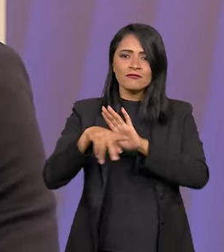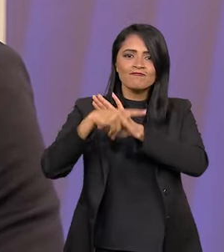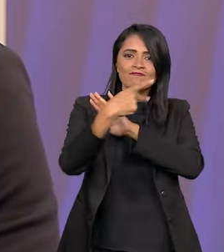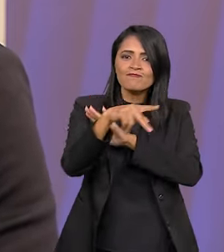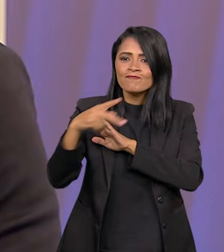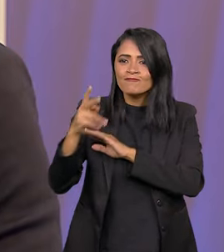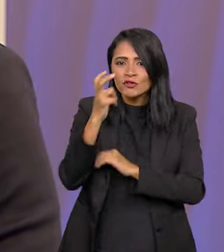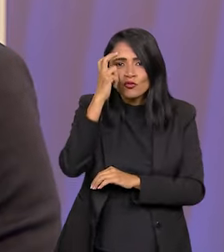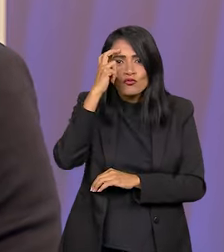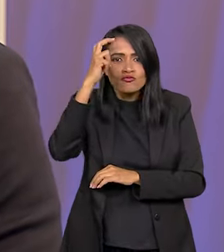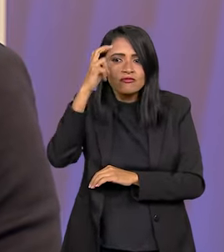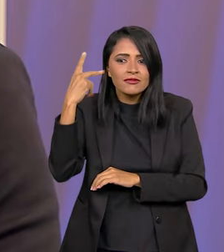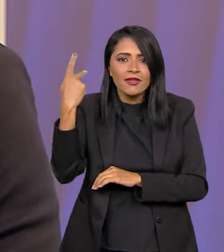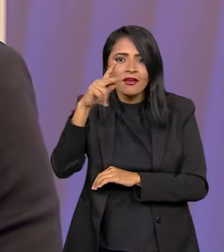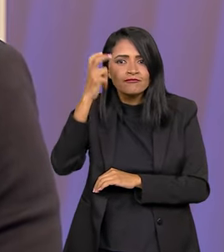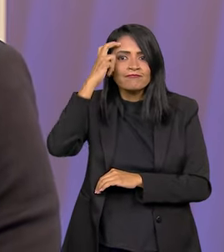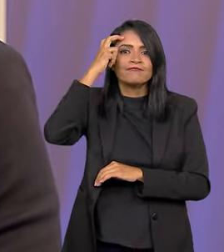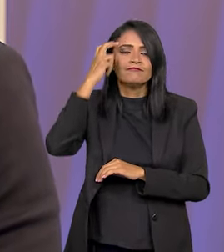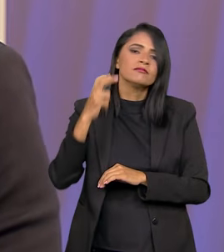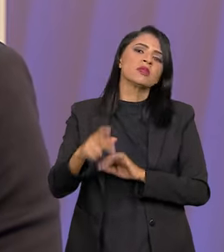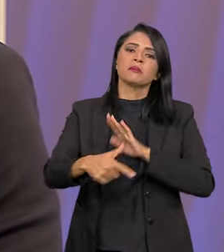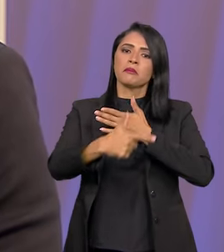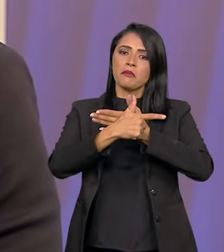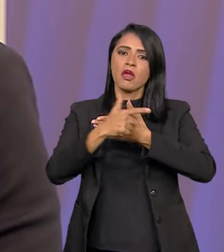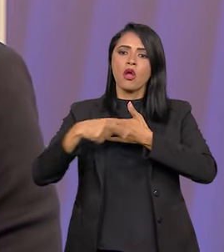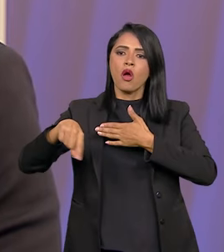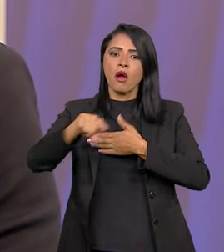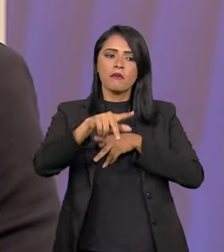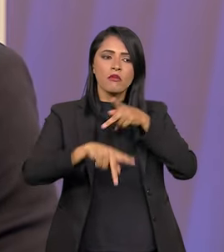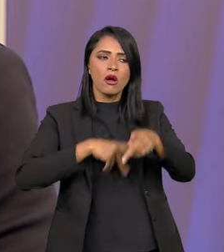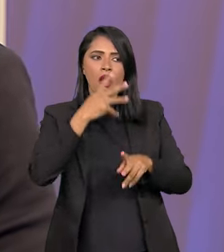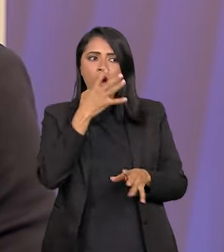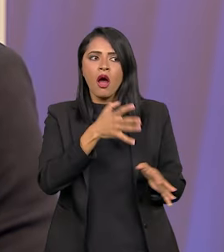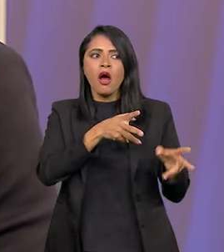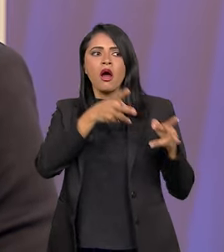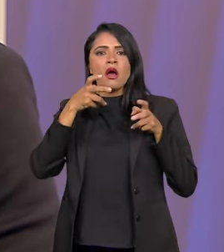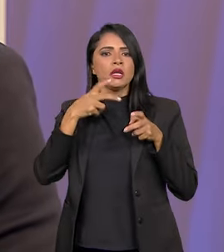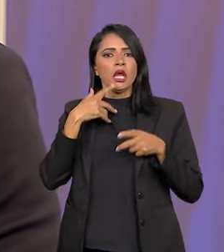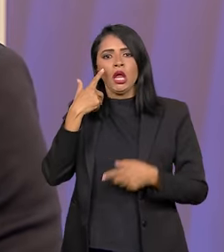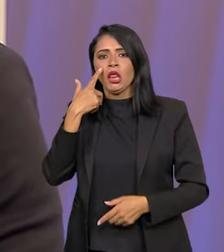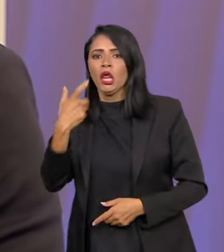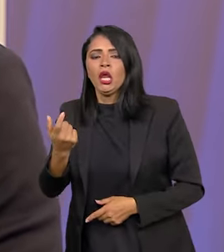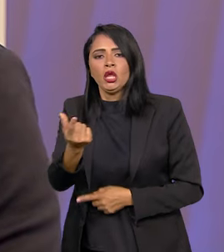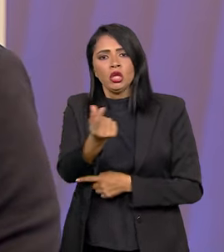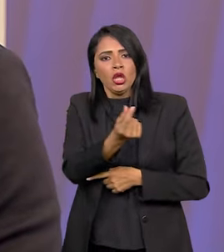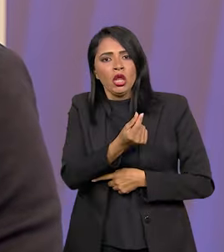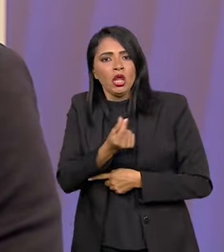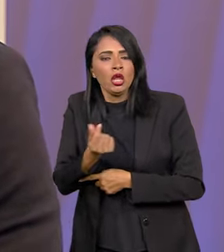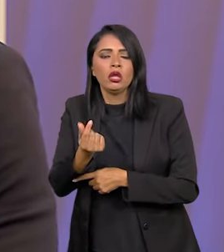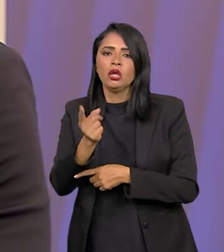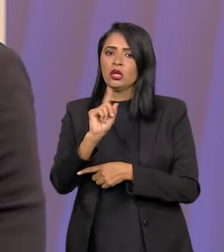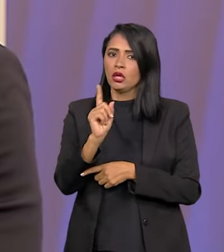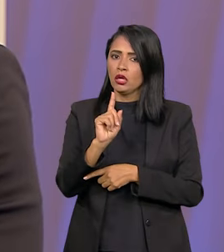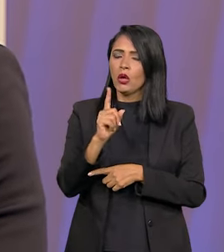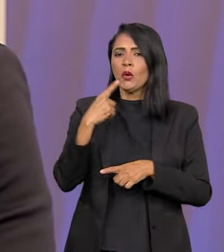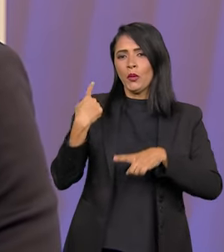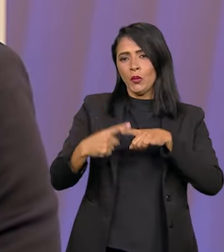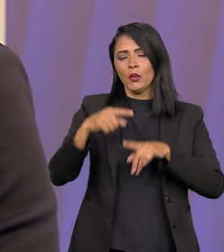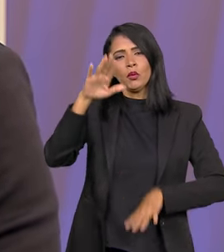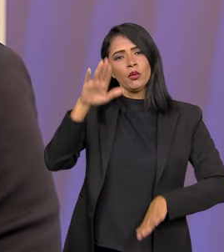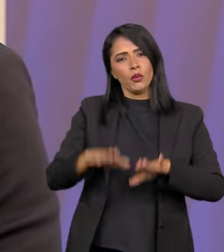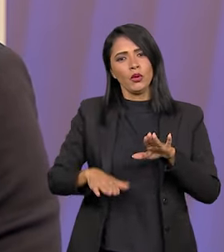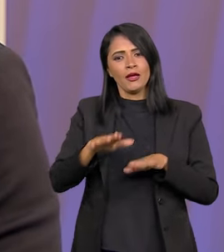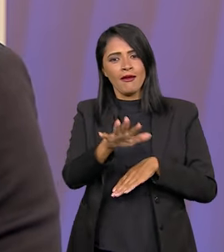peculiaridades culturais, ela tem o papel de a população se ver sem interesse comercial, porque muitas vezes